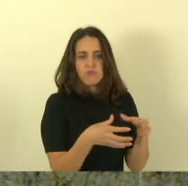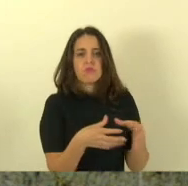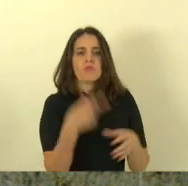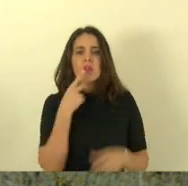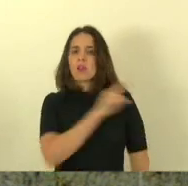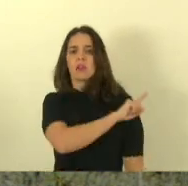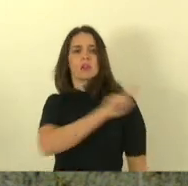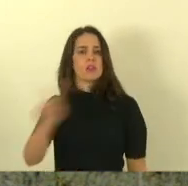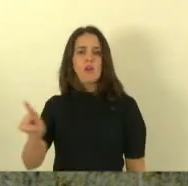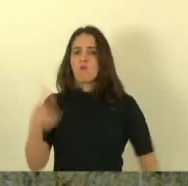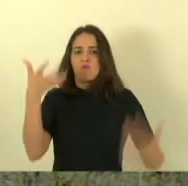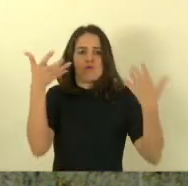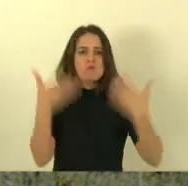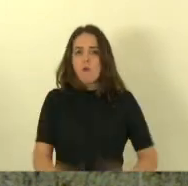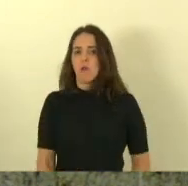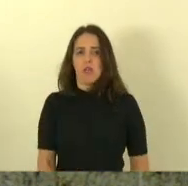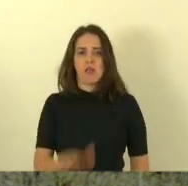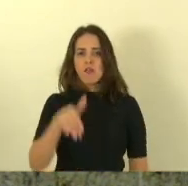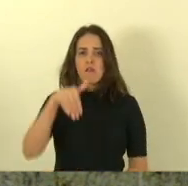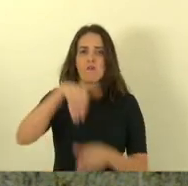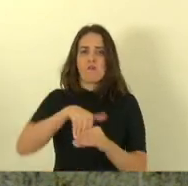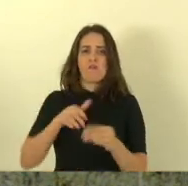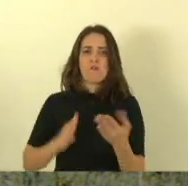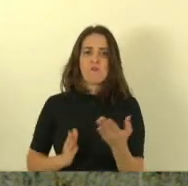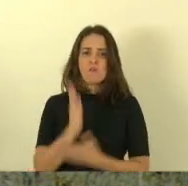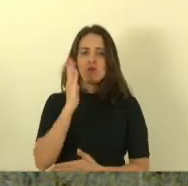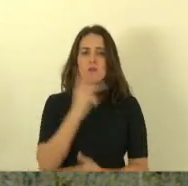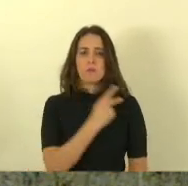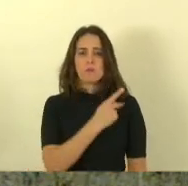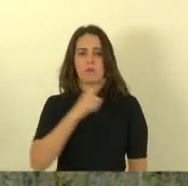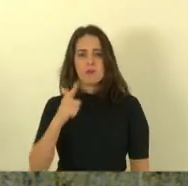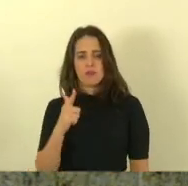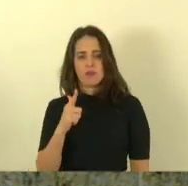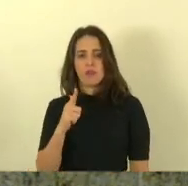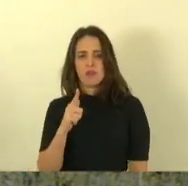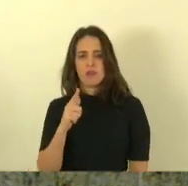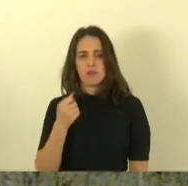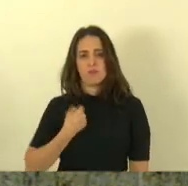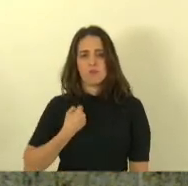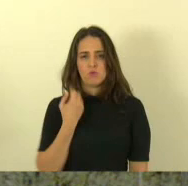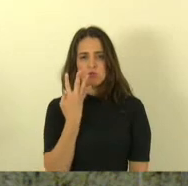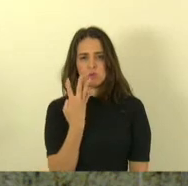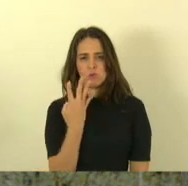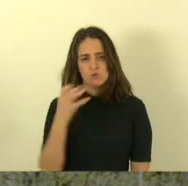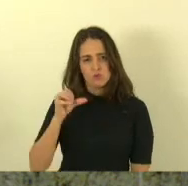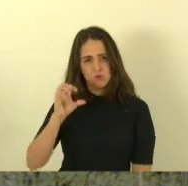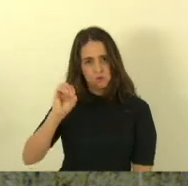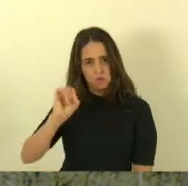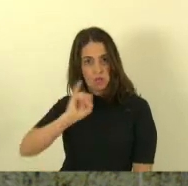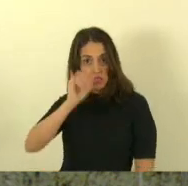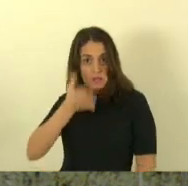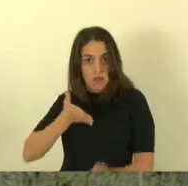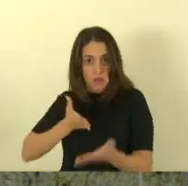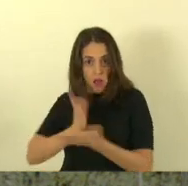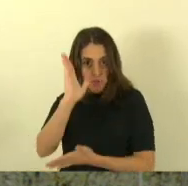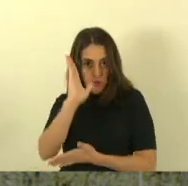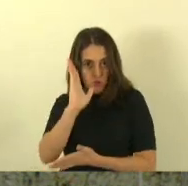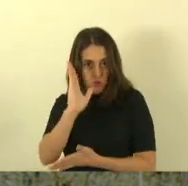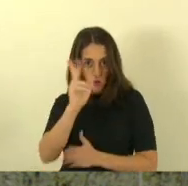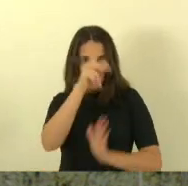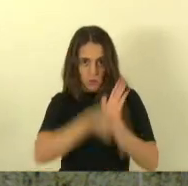não a votação do PL 490 porque se ele for aprovado